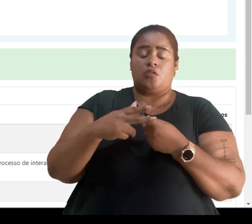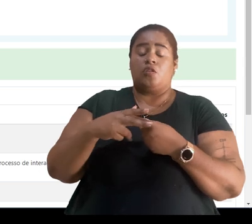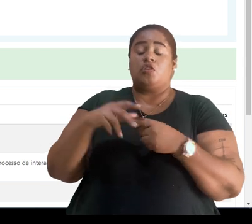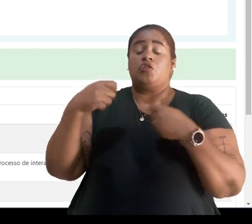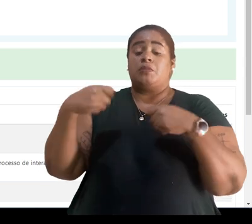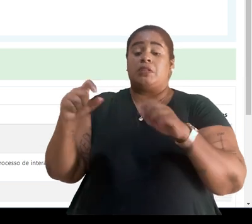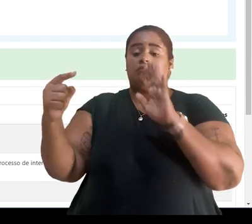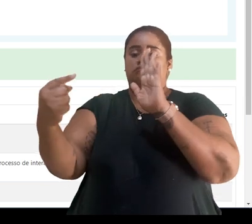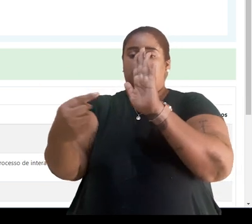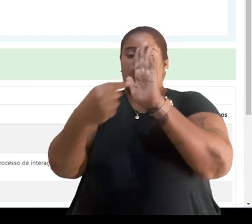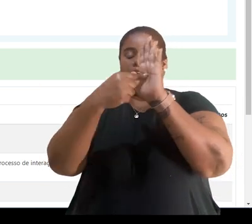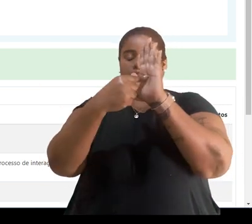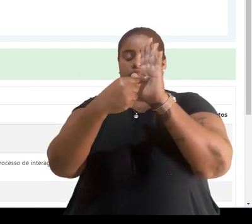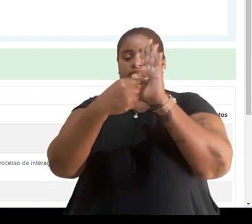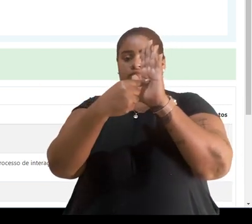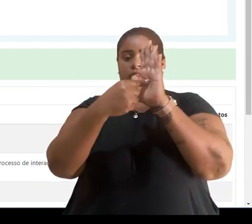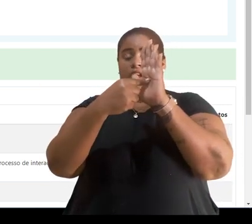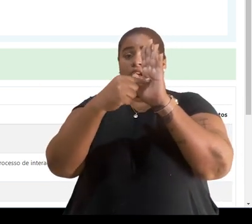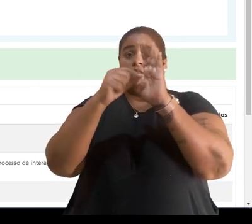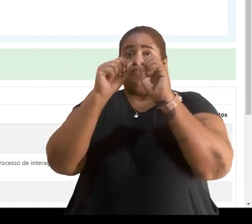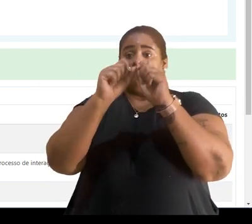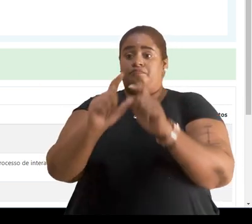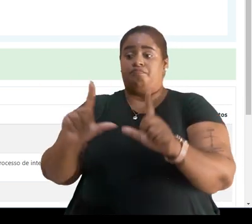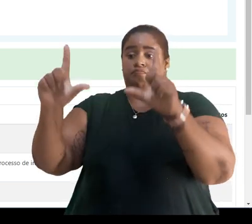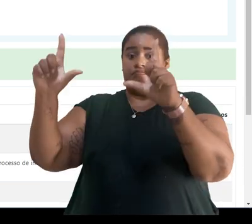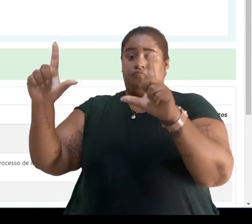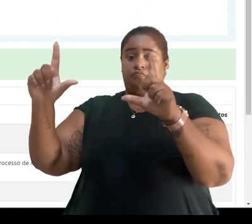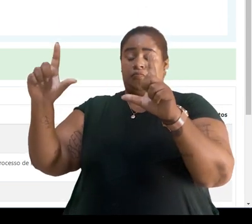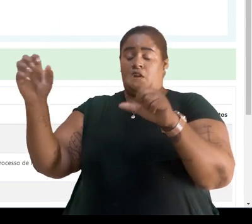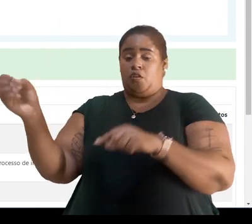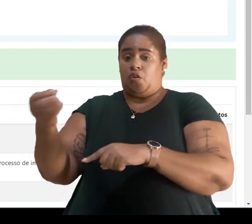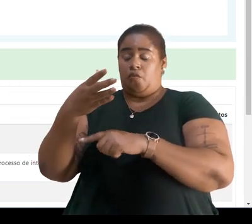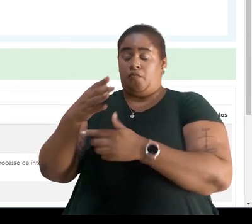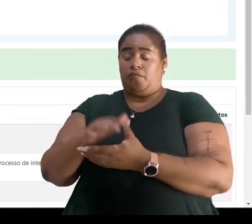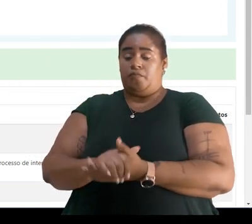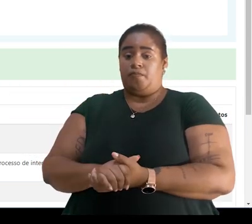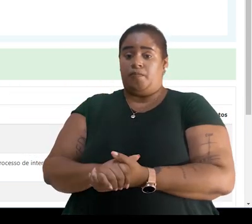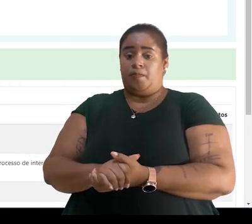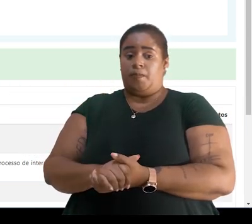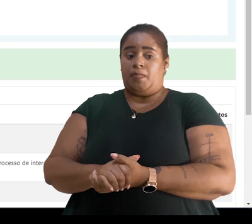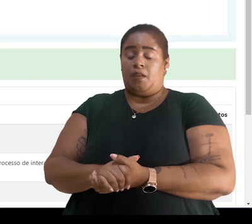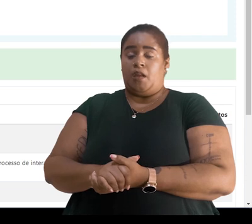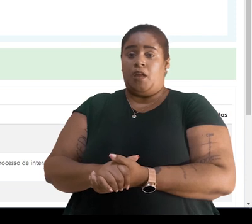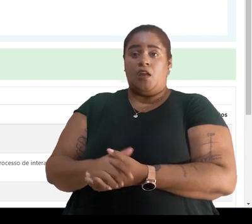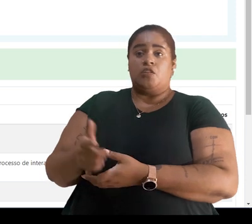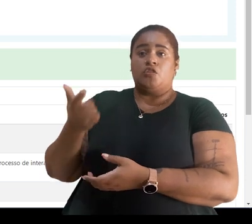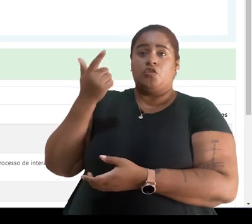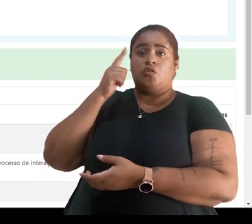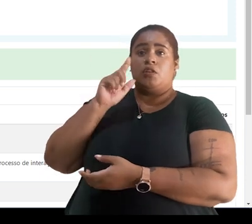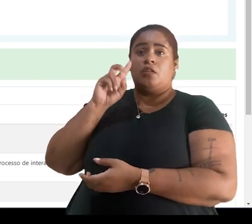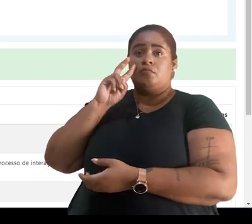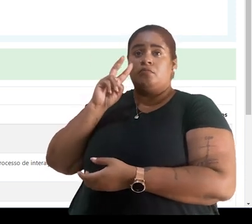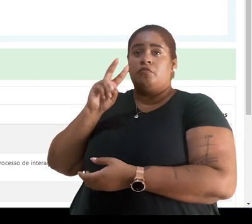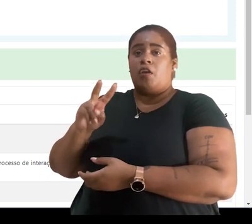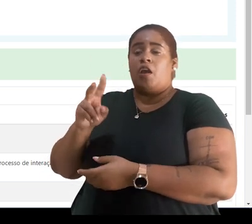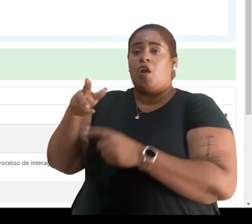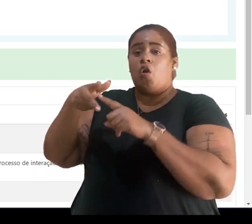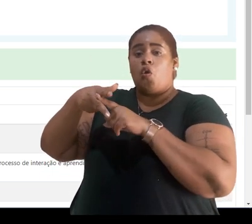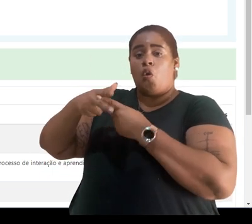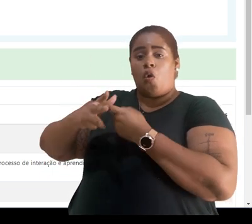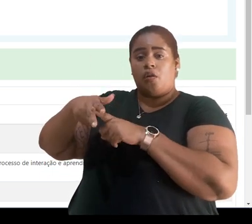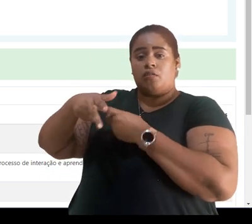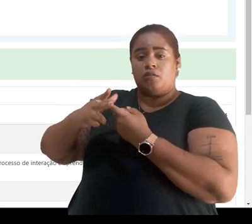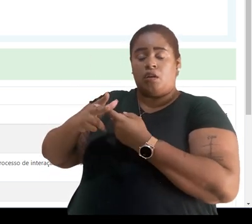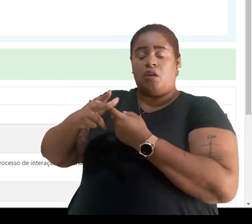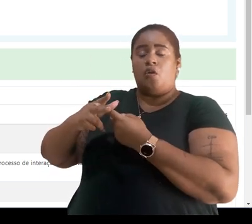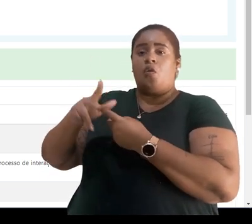nós vamos clicar para fazer a avaliação. Então, abre uma outra janela e podemos ter uma chave de